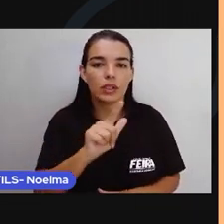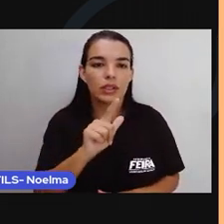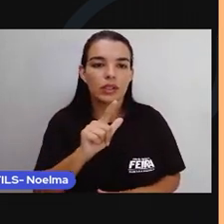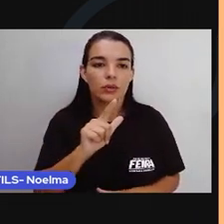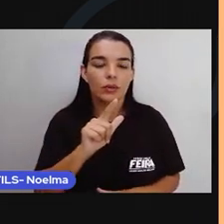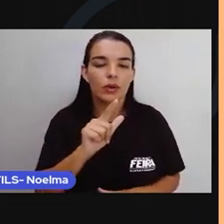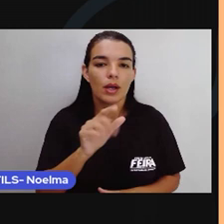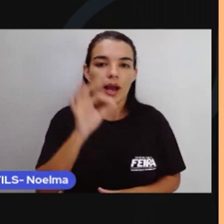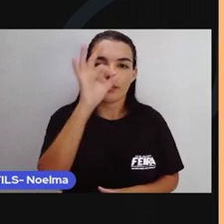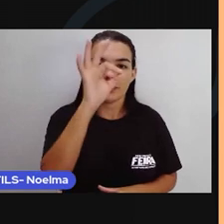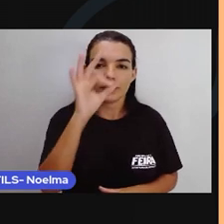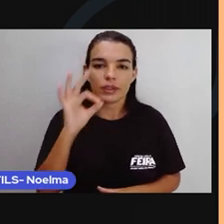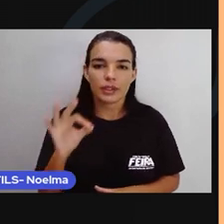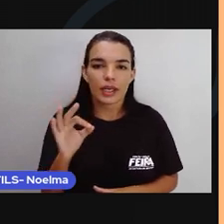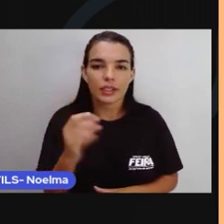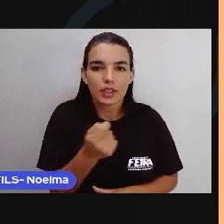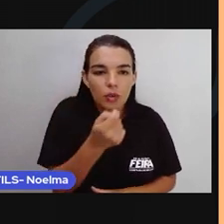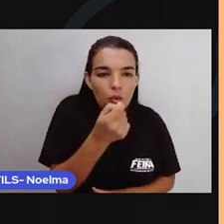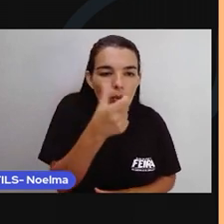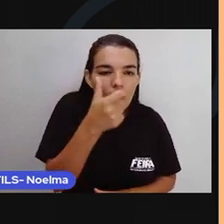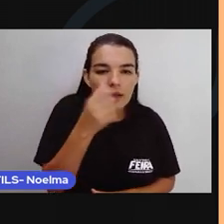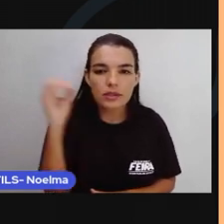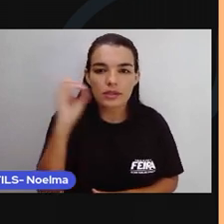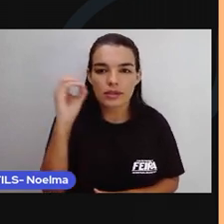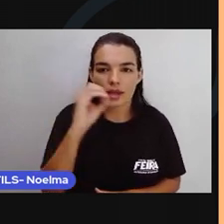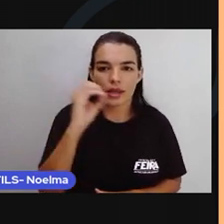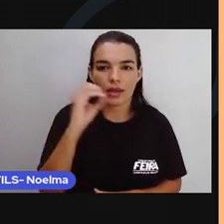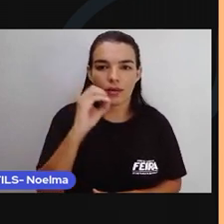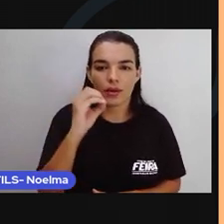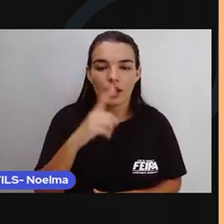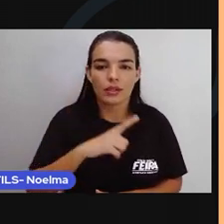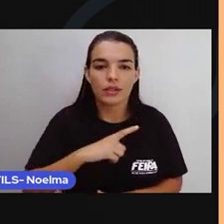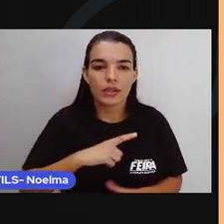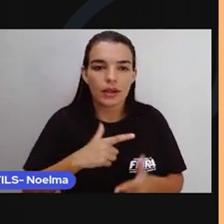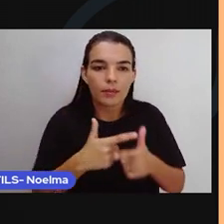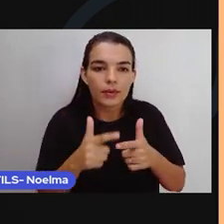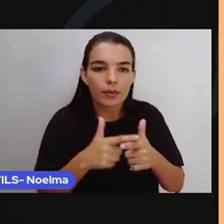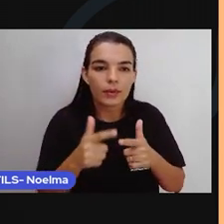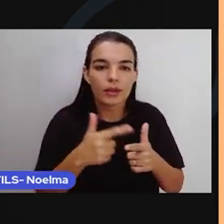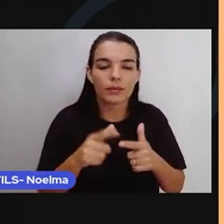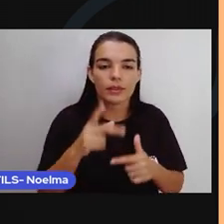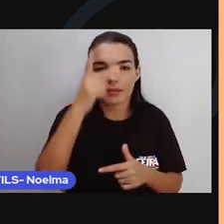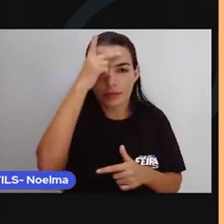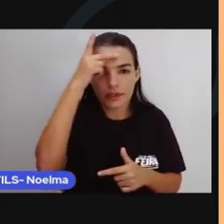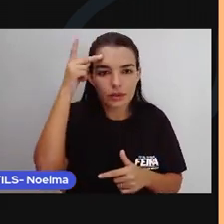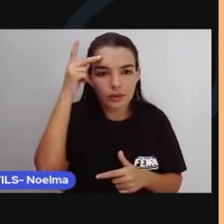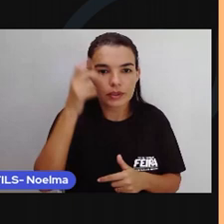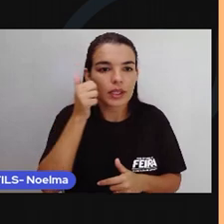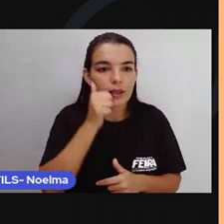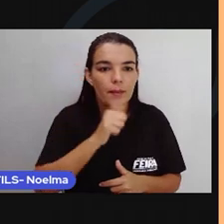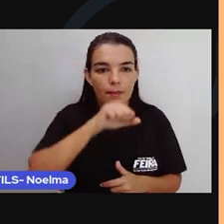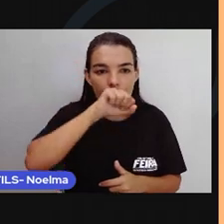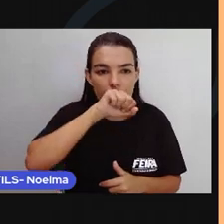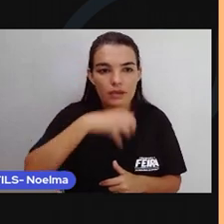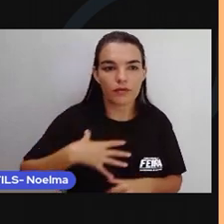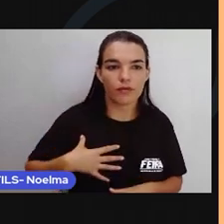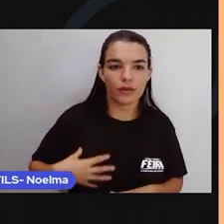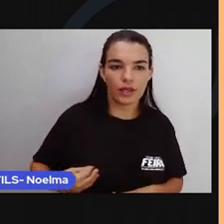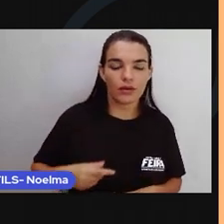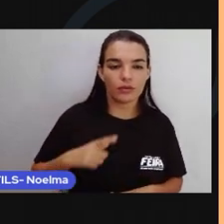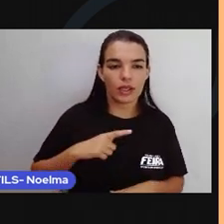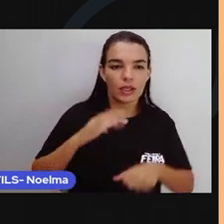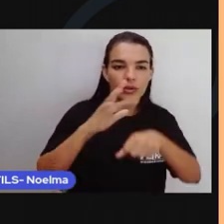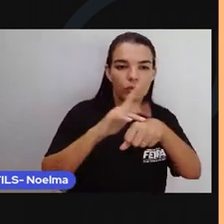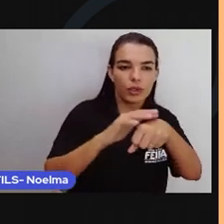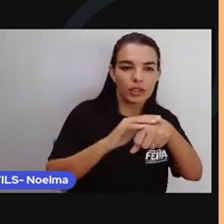conseguiu eliminar a transmissão vertical do vírus HIV, ou seja, de mãe para o feto. No país, já são três cidades que